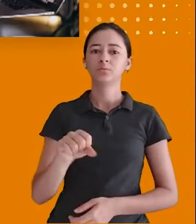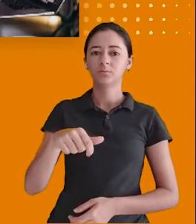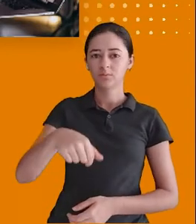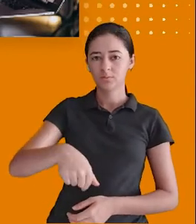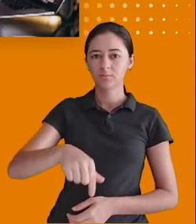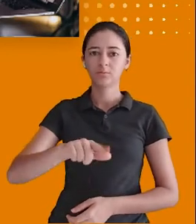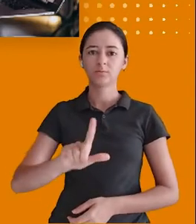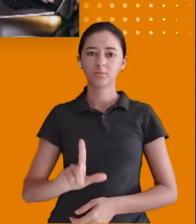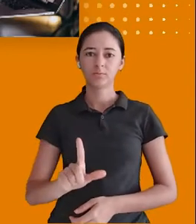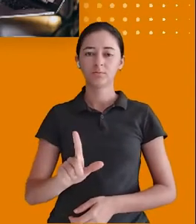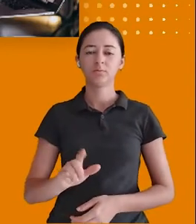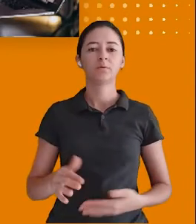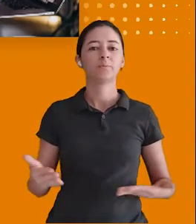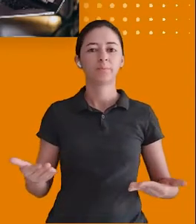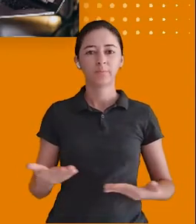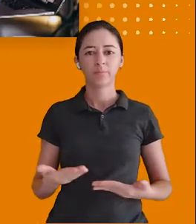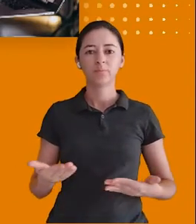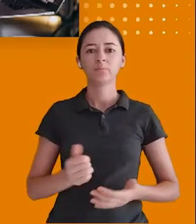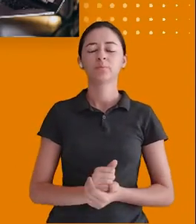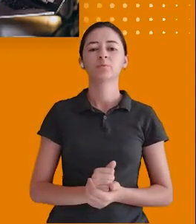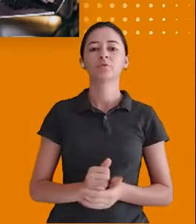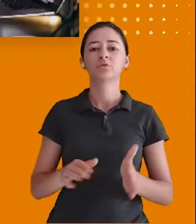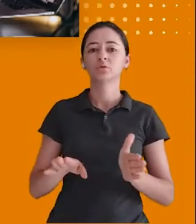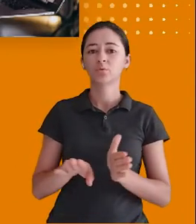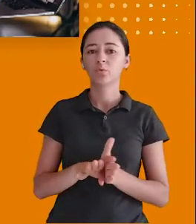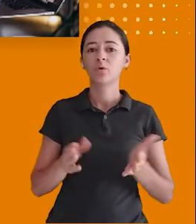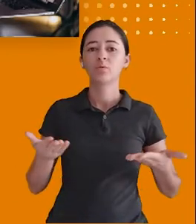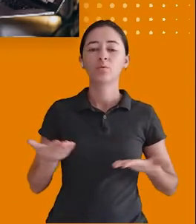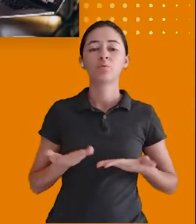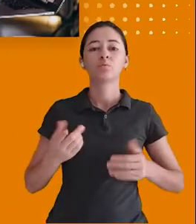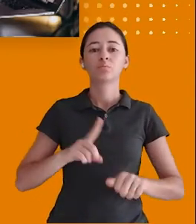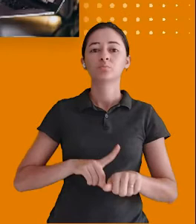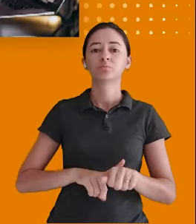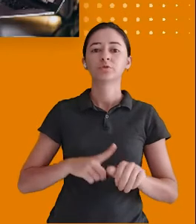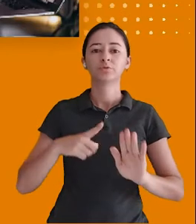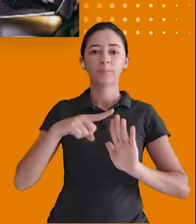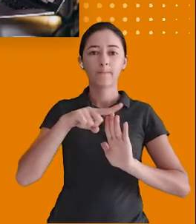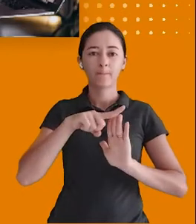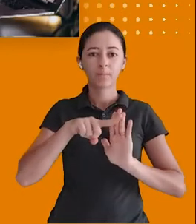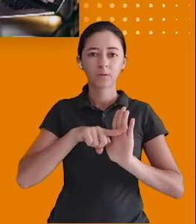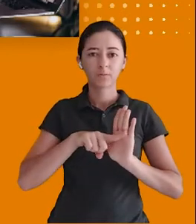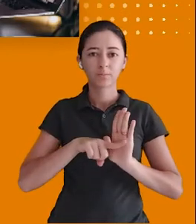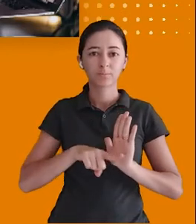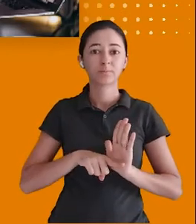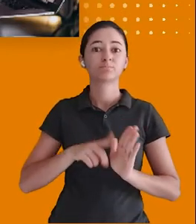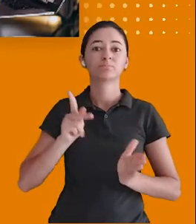chegamos na programação de verdade Nós já estamos aí,